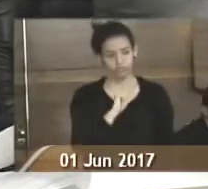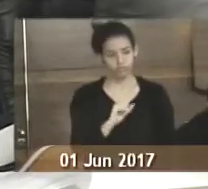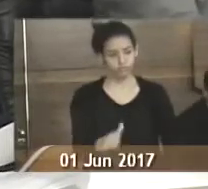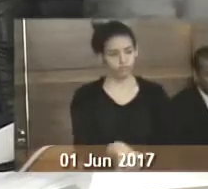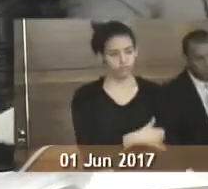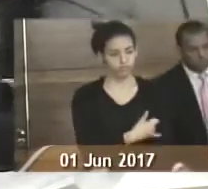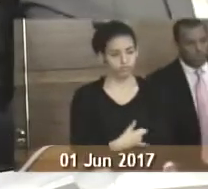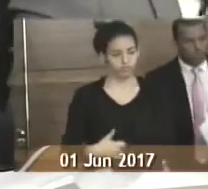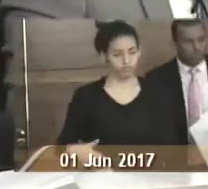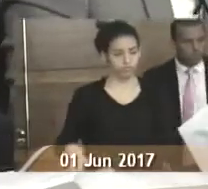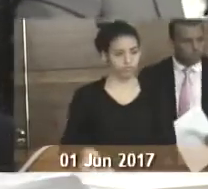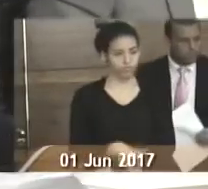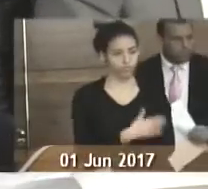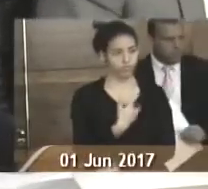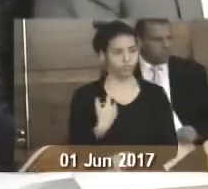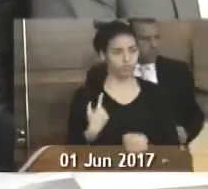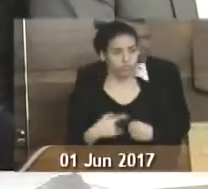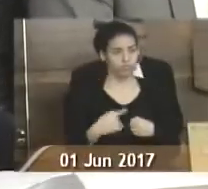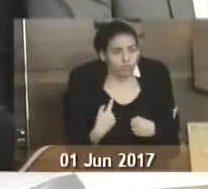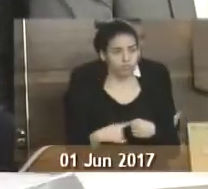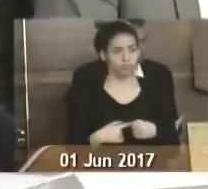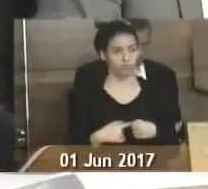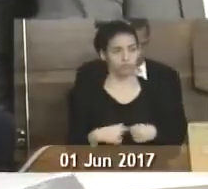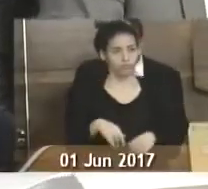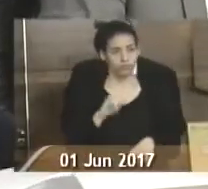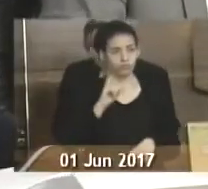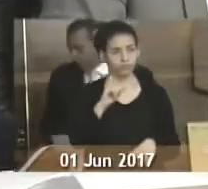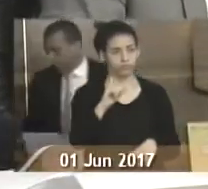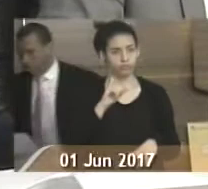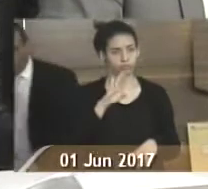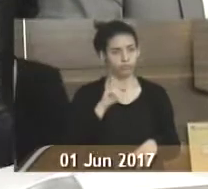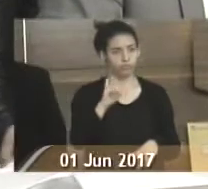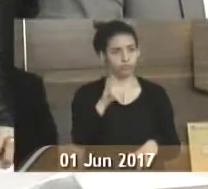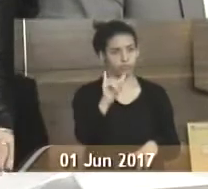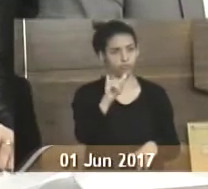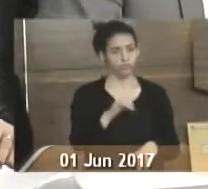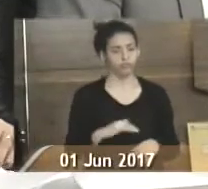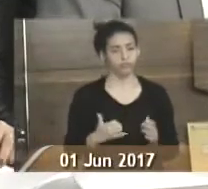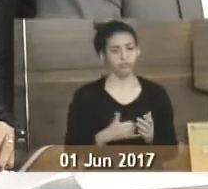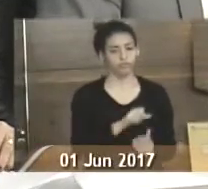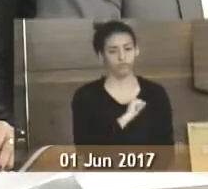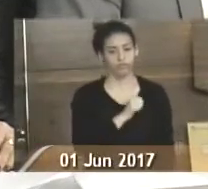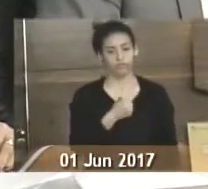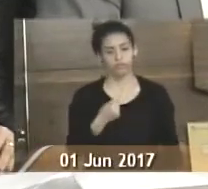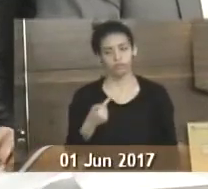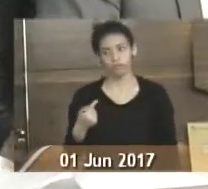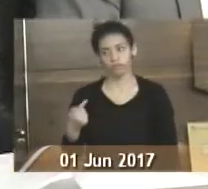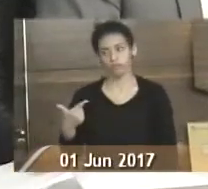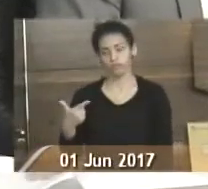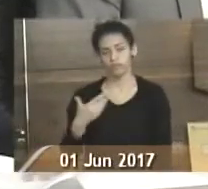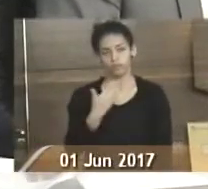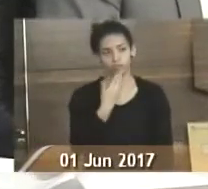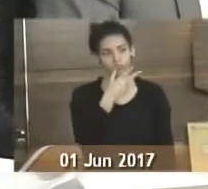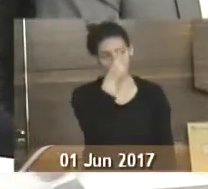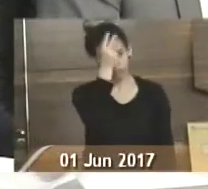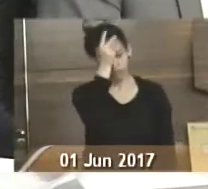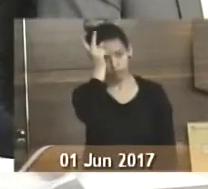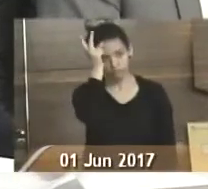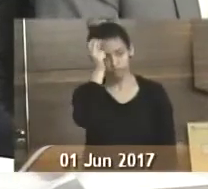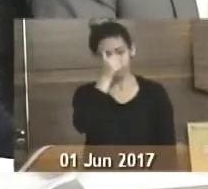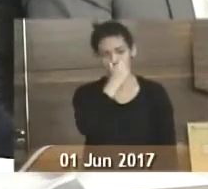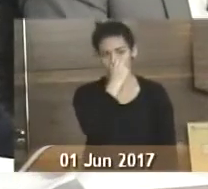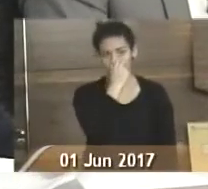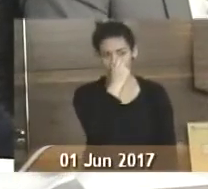pavimentação asfáltica na rua Blumenau e Tinga, bairro Bracuí. Indicação 1772, de 2017.